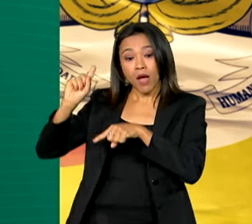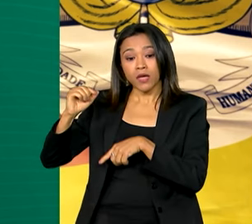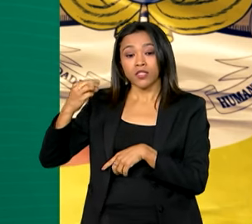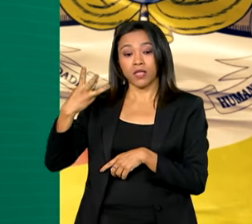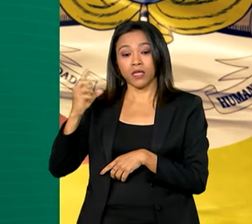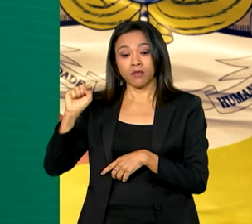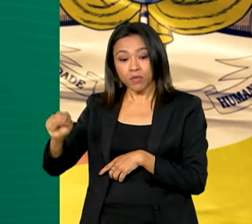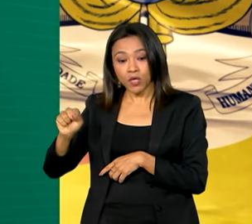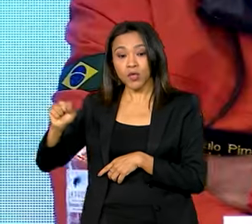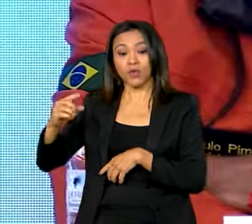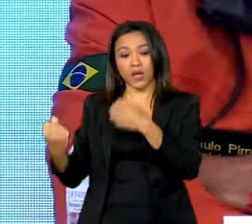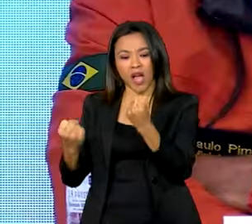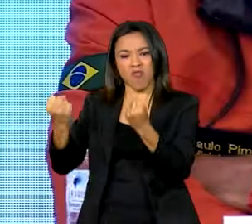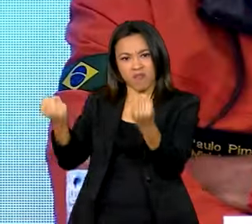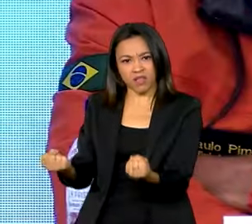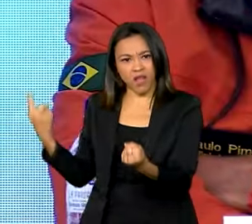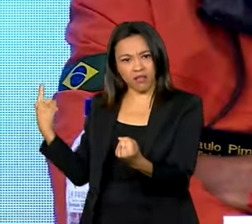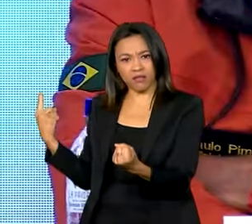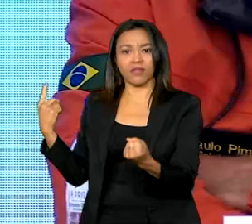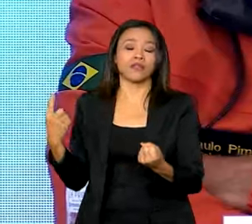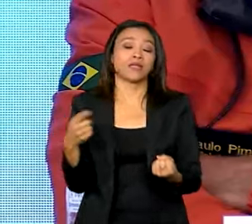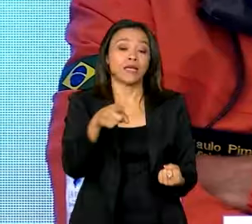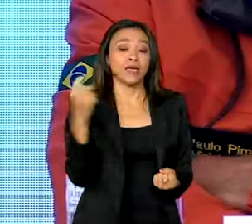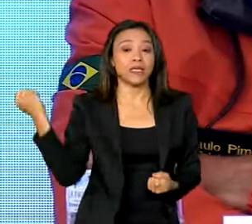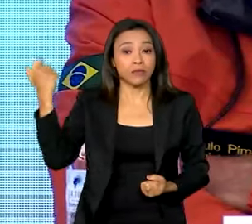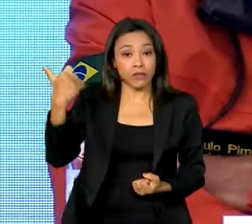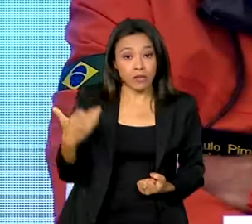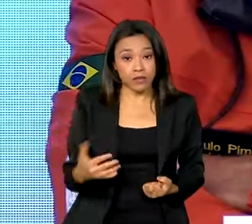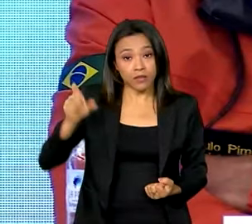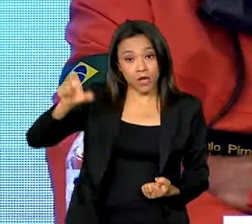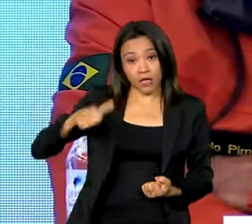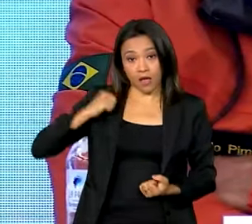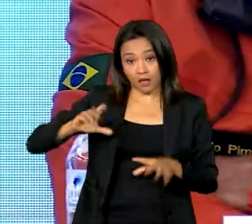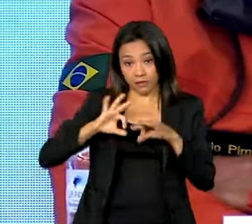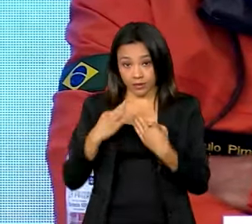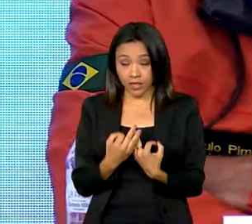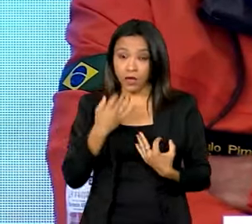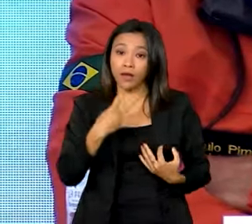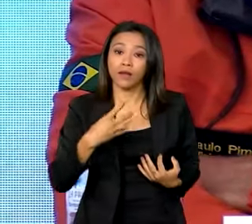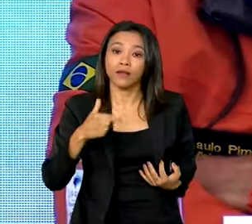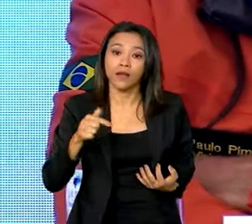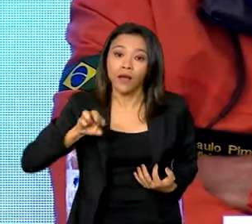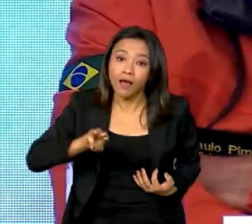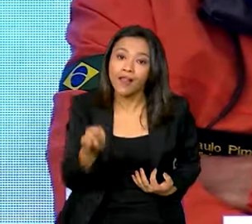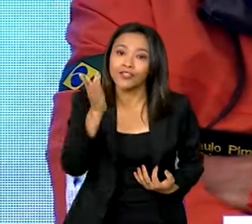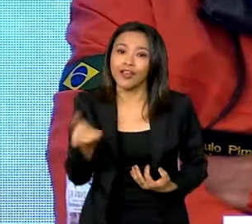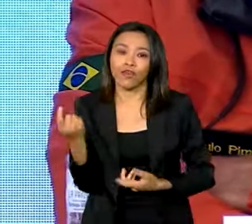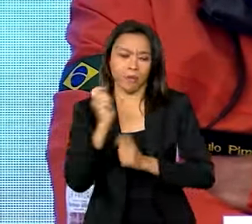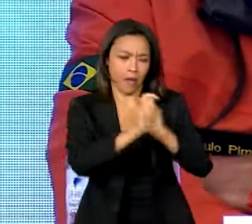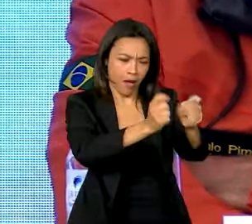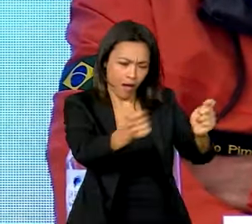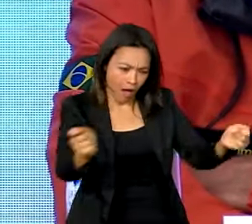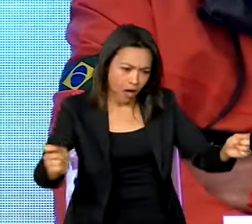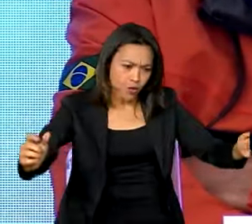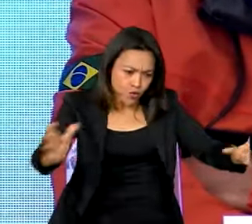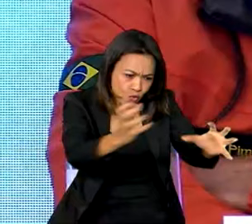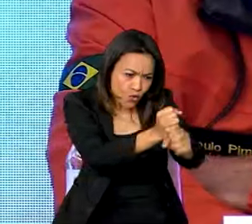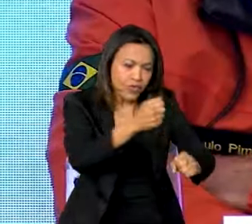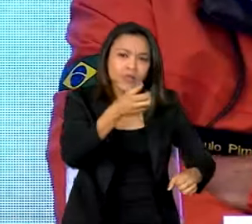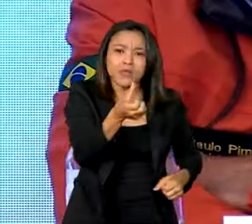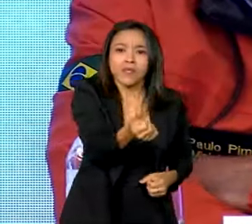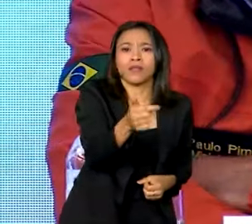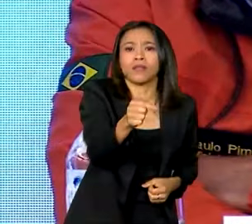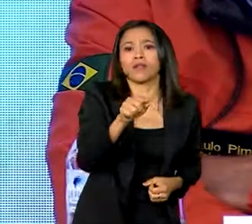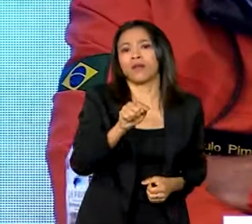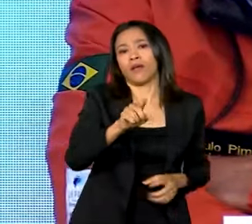equipamentos pesados. O Bolsa Família, 47 milhões foram pagos para 67 mil famílias